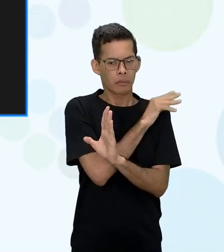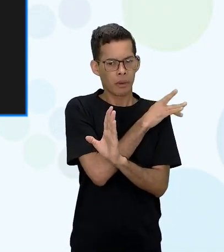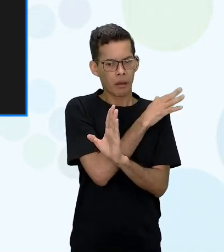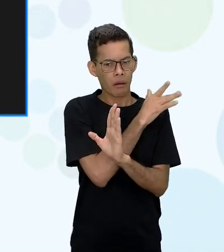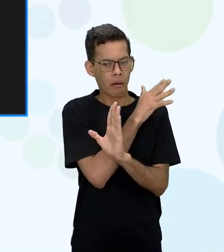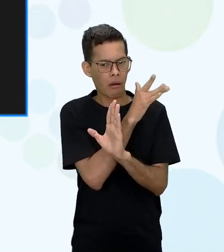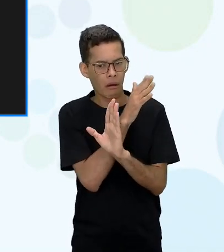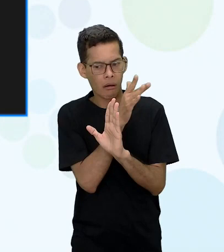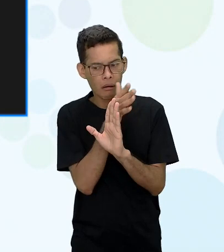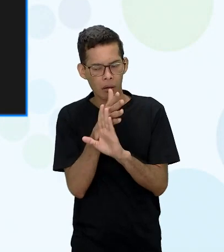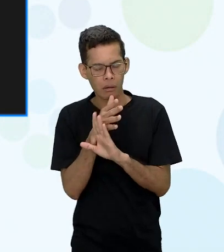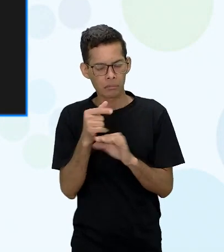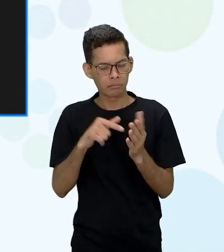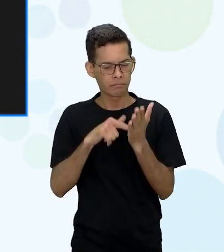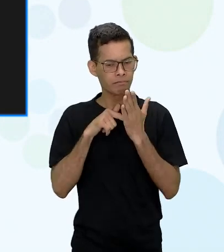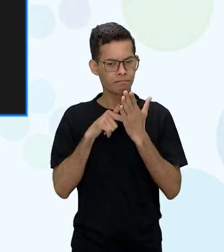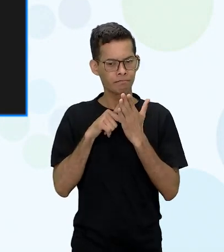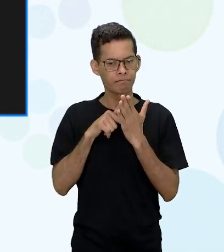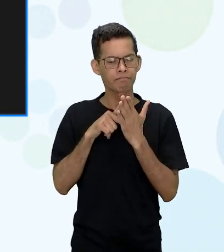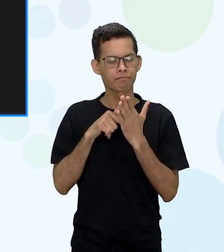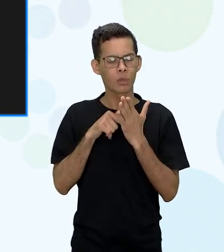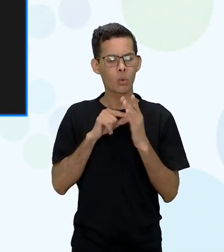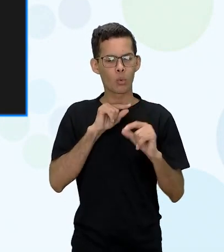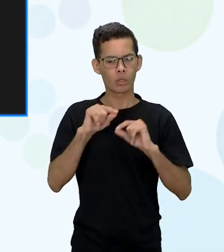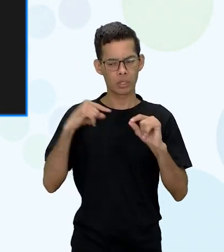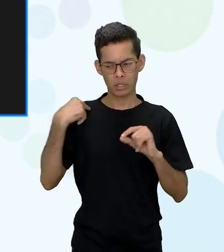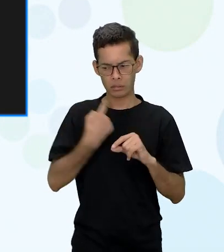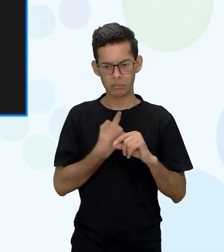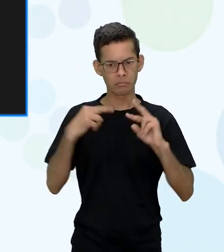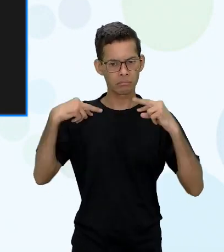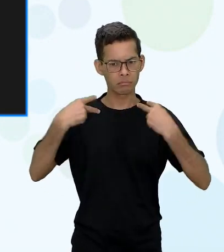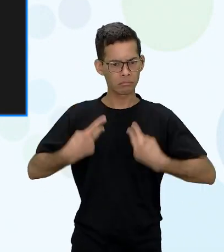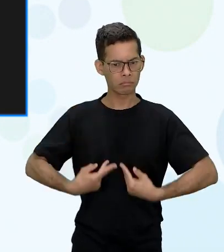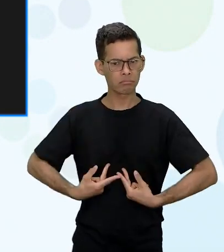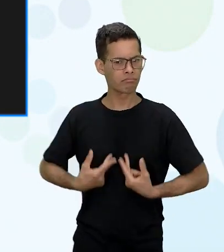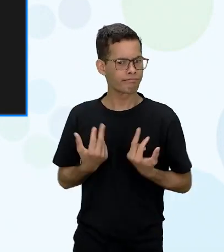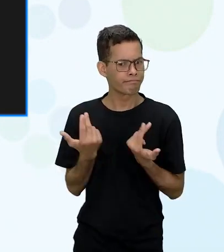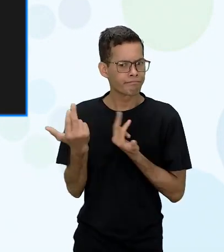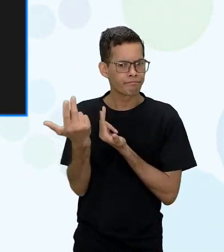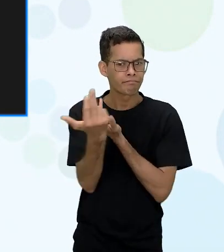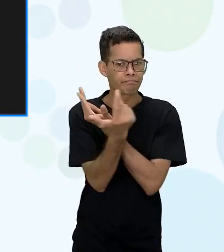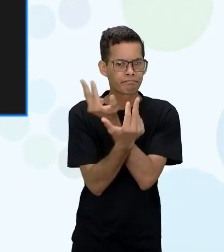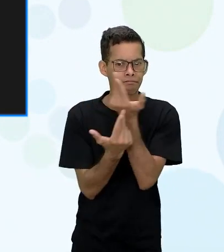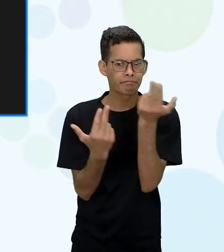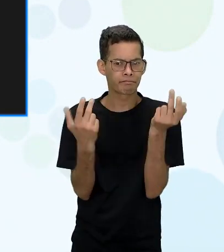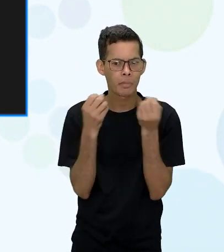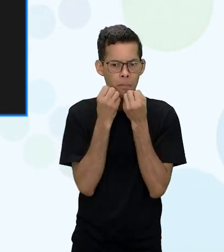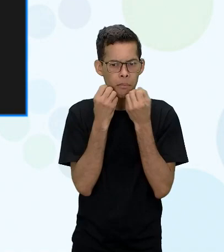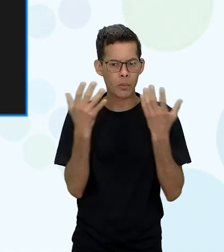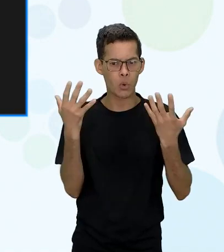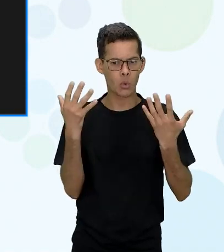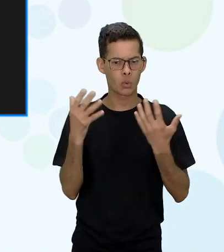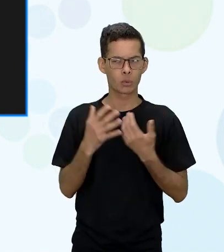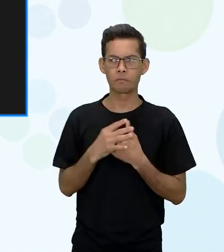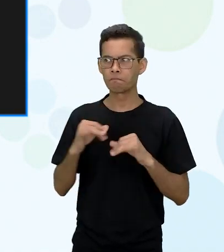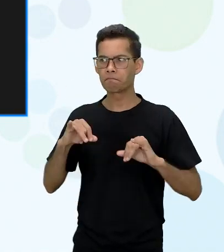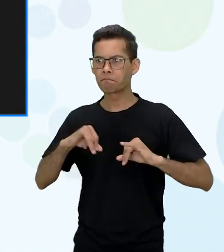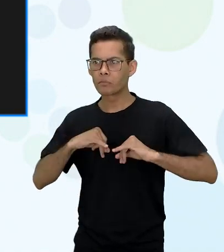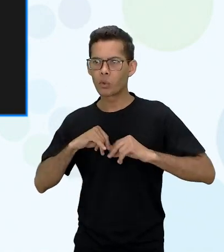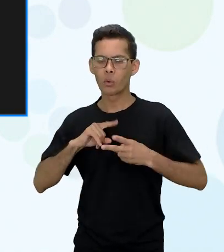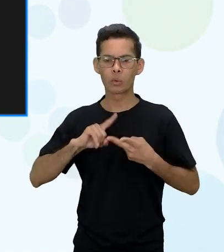pra gente que a gente é ser humano ser humano ser humano e ponto né com dores com